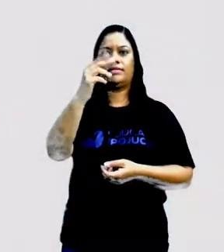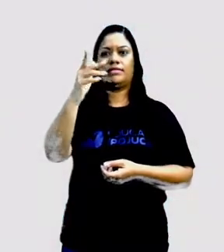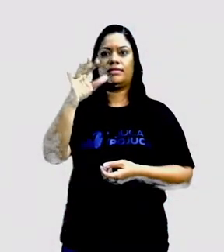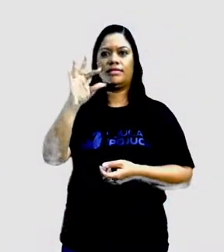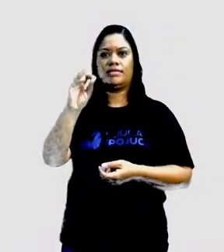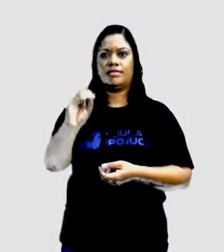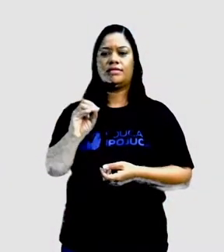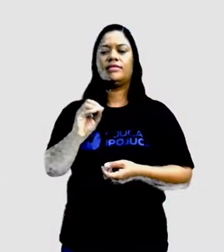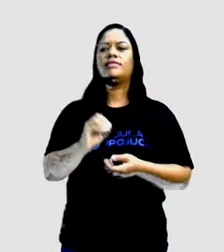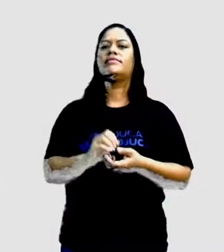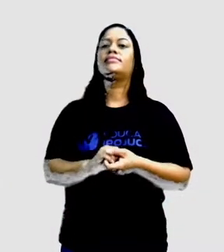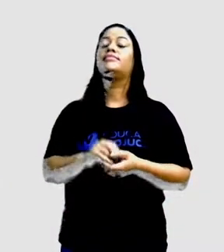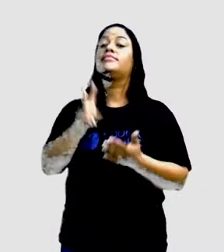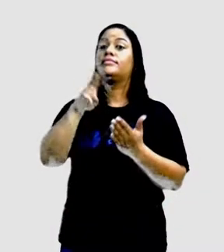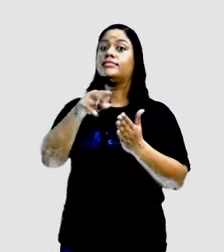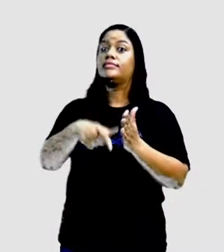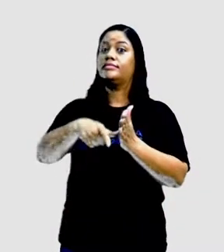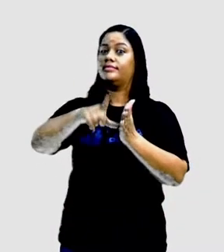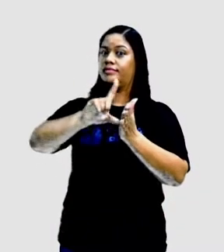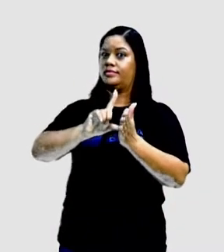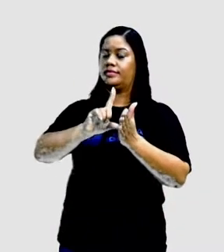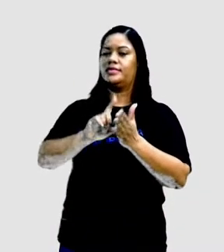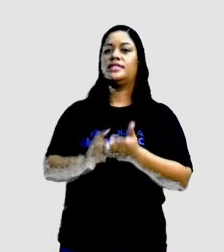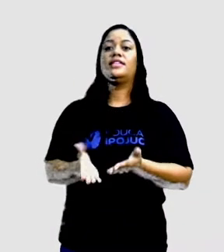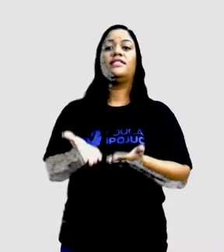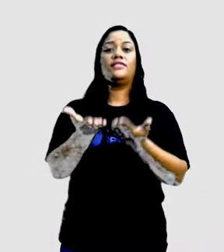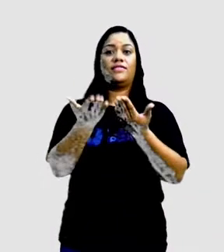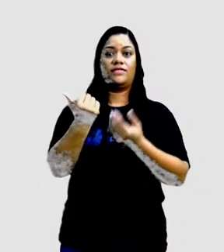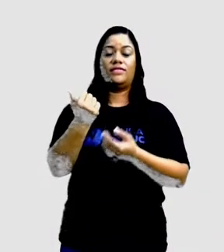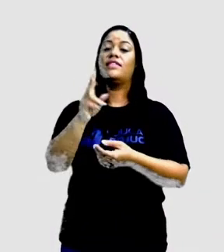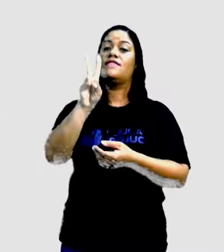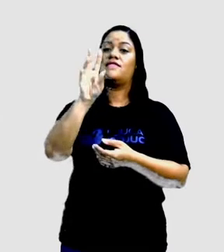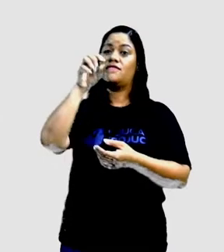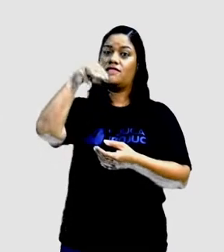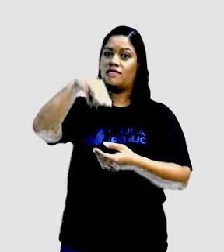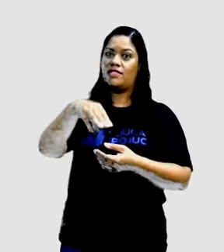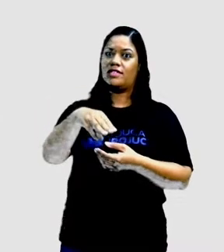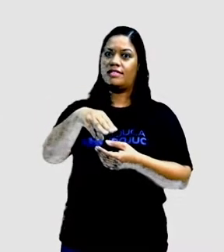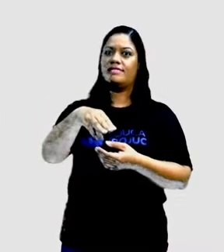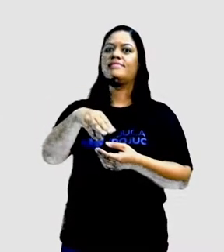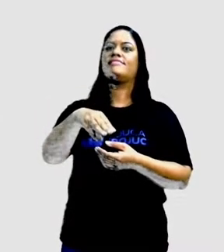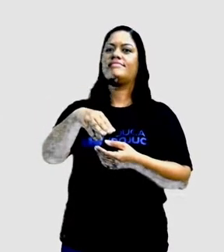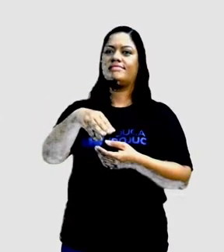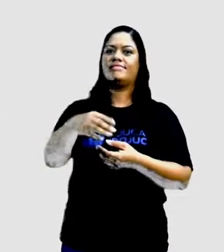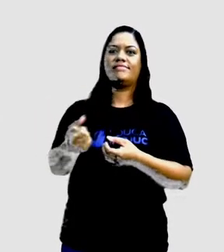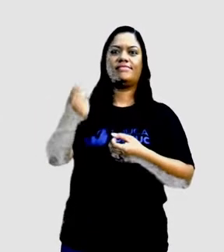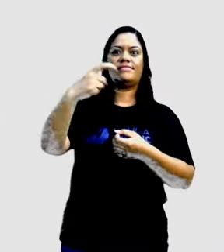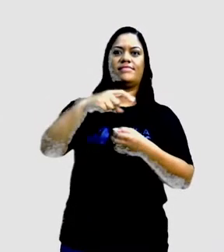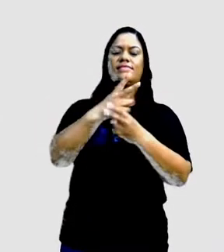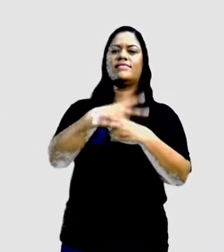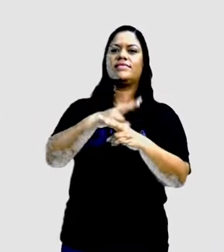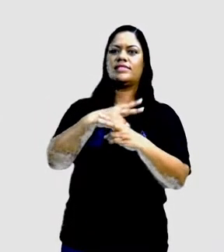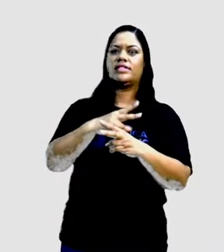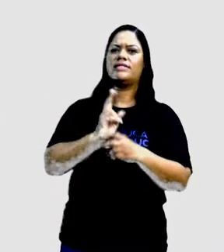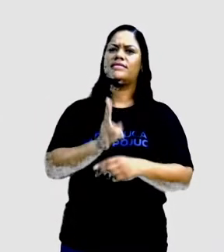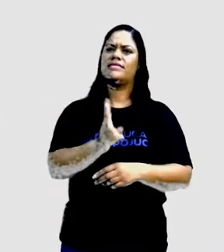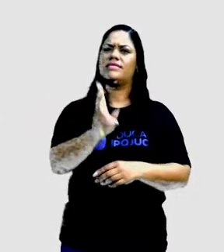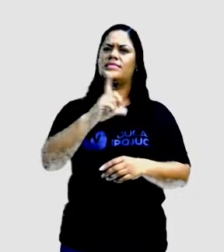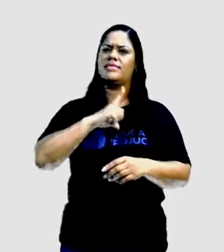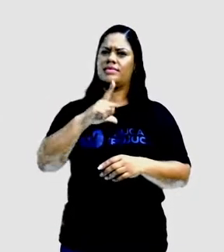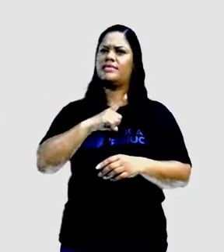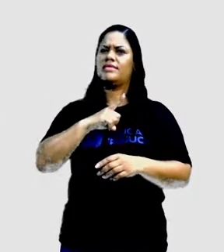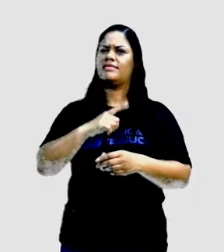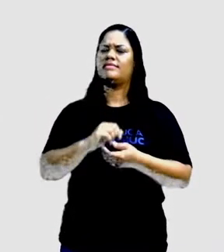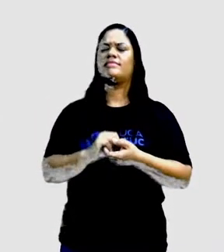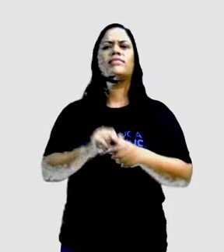No poema que lemos anteriormente. Vem que vem o vento. Qual é aí a letra que está sendo repetida?